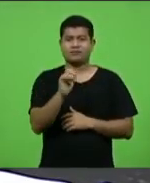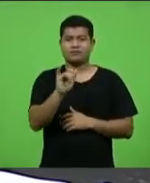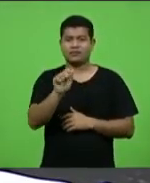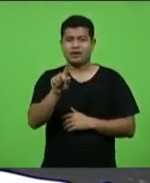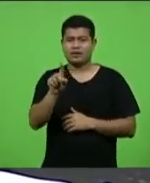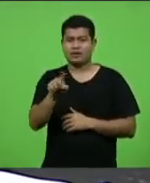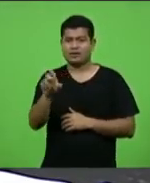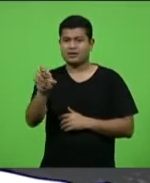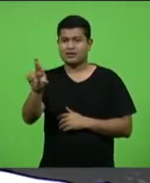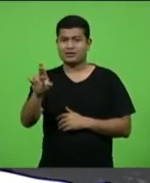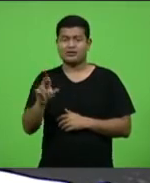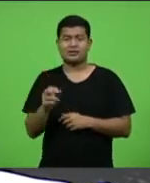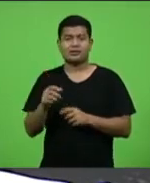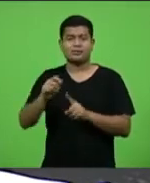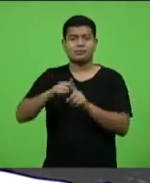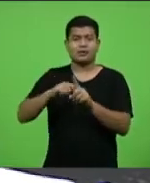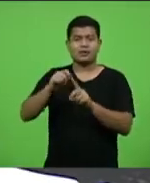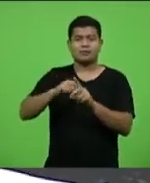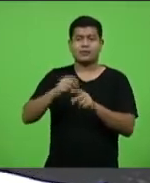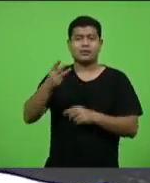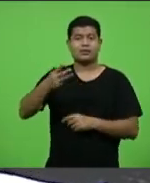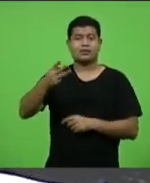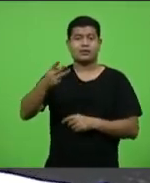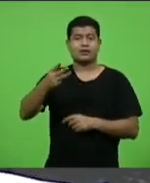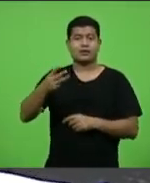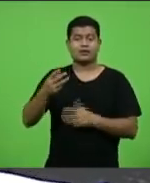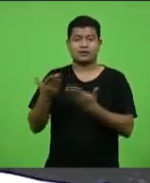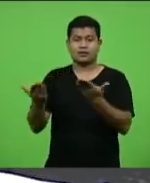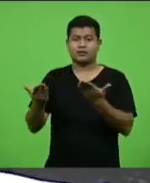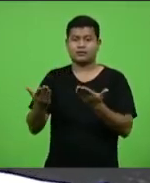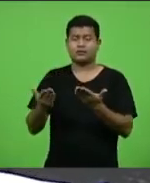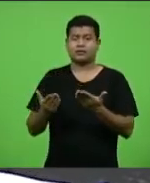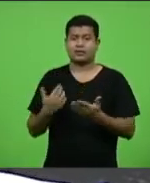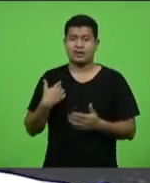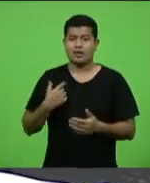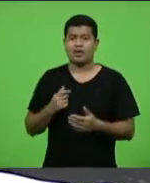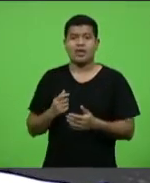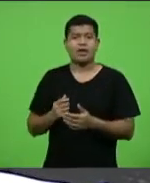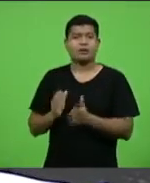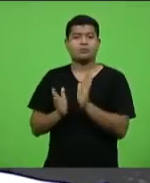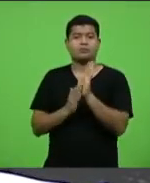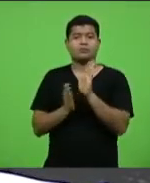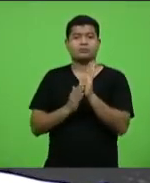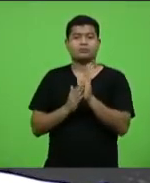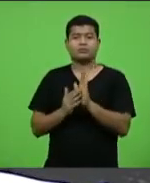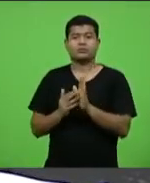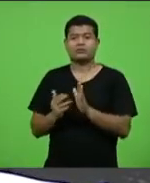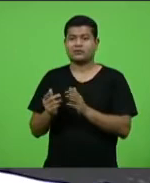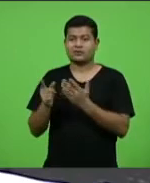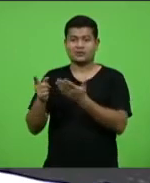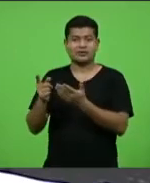não deu resposta a uma proposta de venda de 100 milhões de doses,